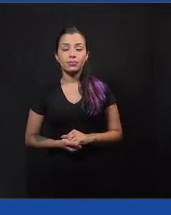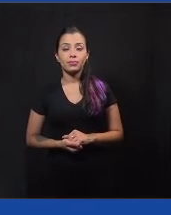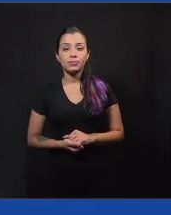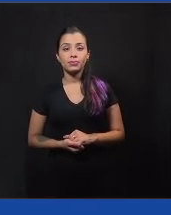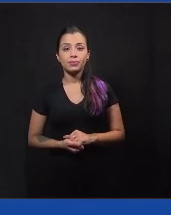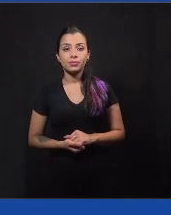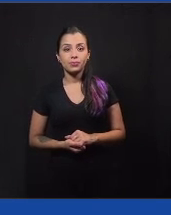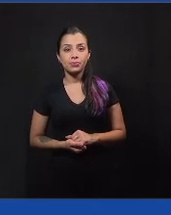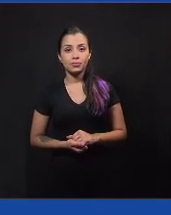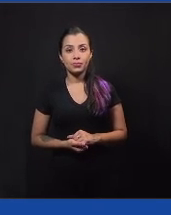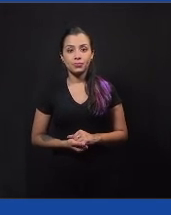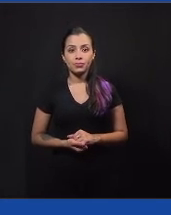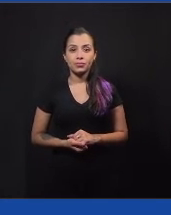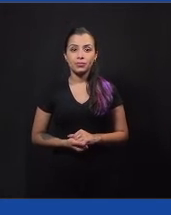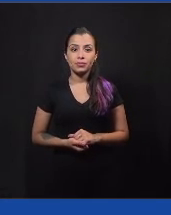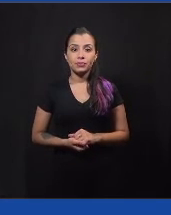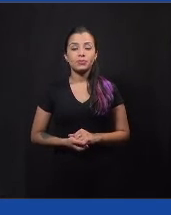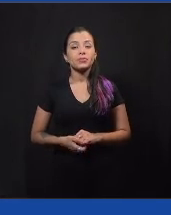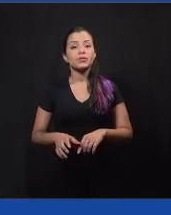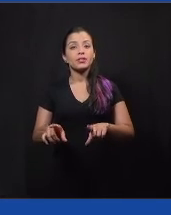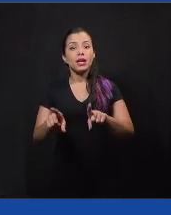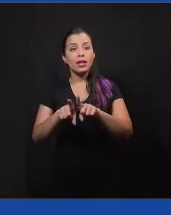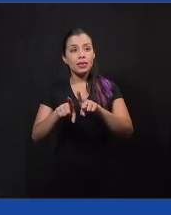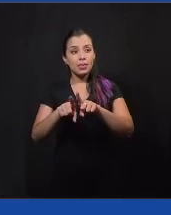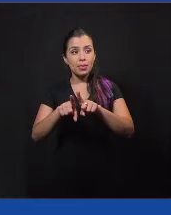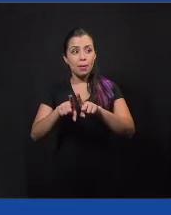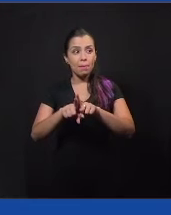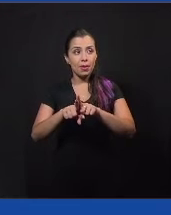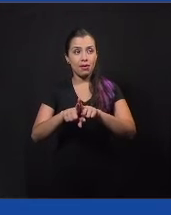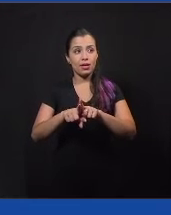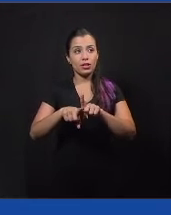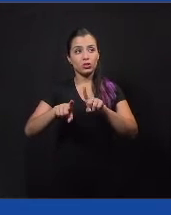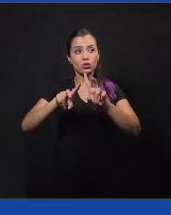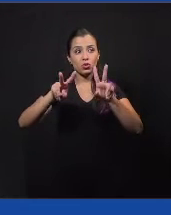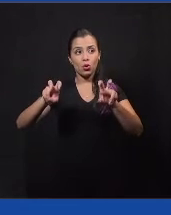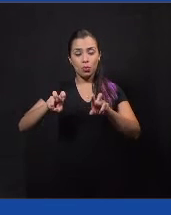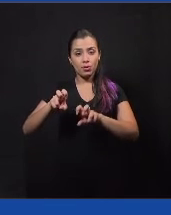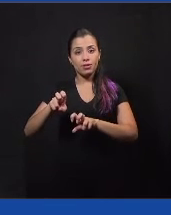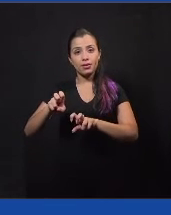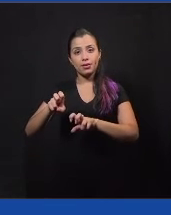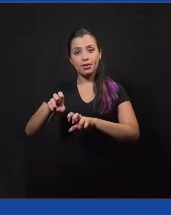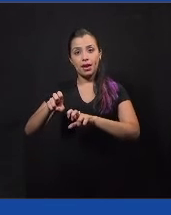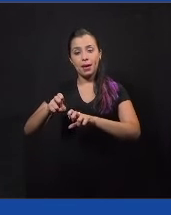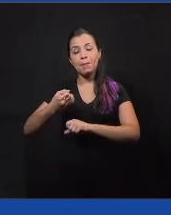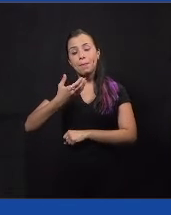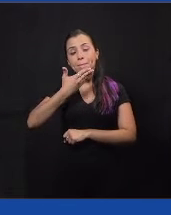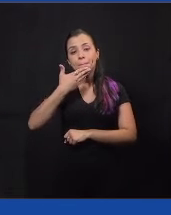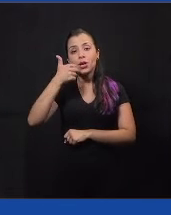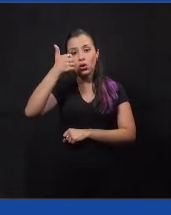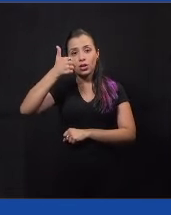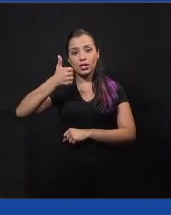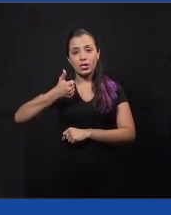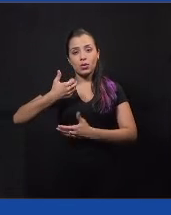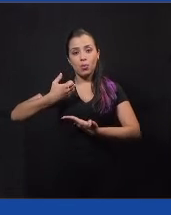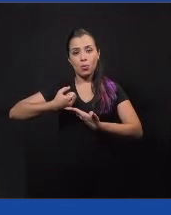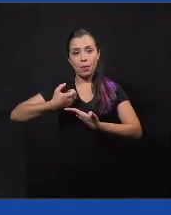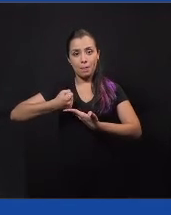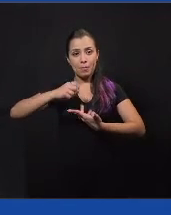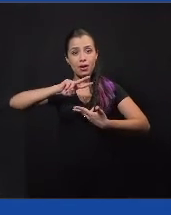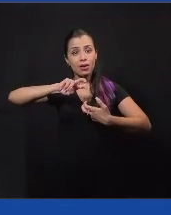fundamentação do que a gente usa, assim, no Colab, tanto para a questão da gamificação no aplicativo, né, de que, como que essa,